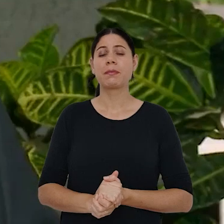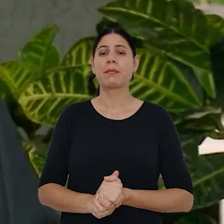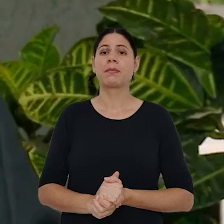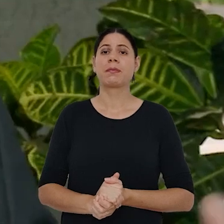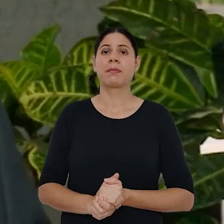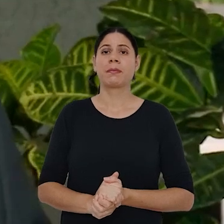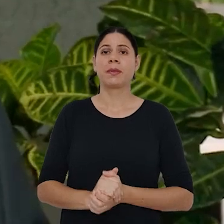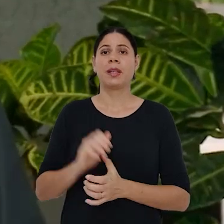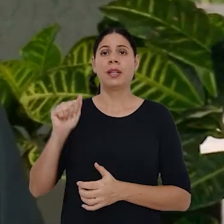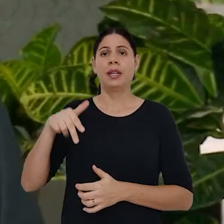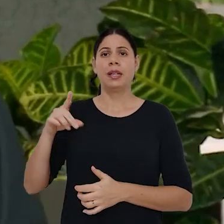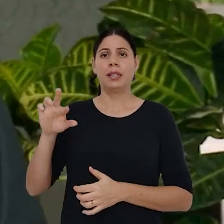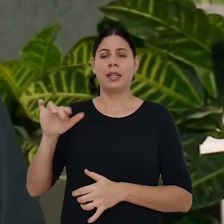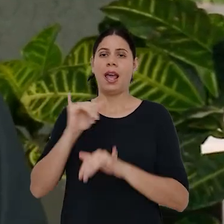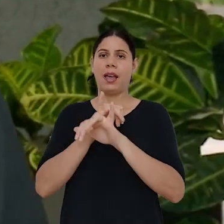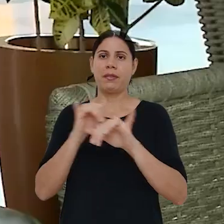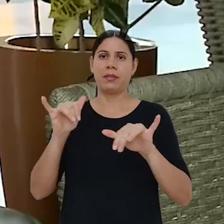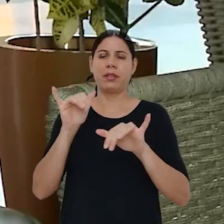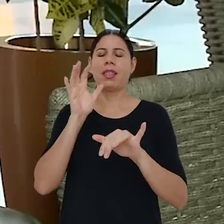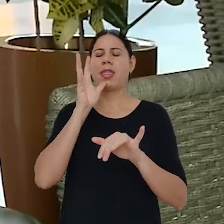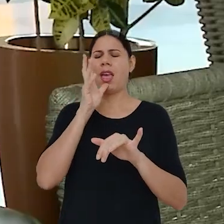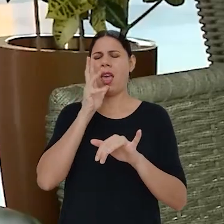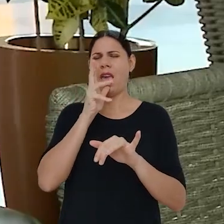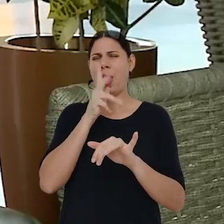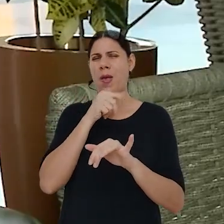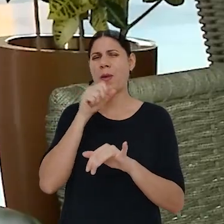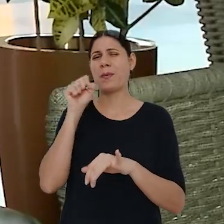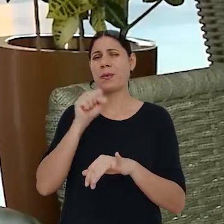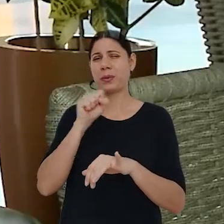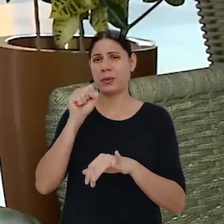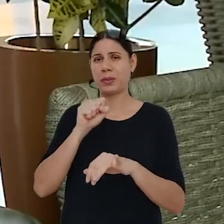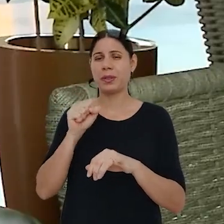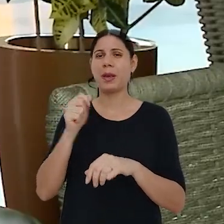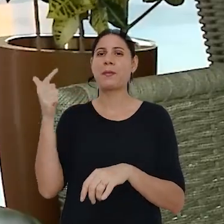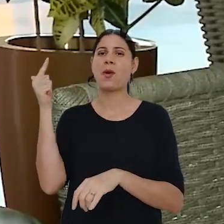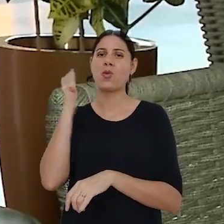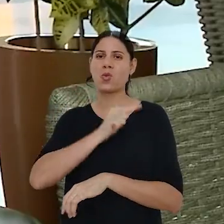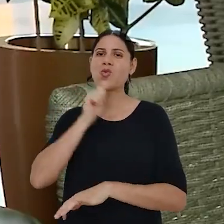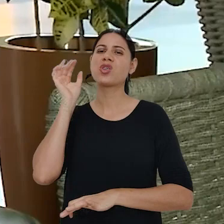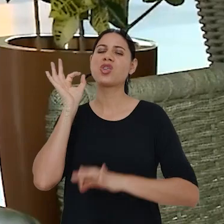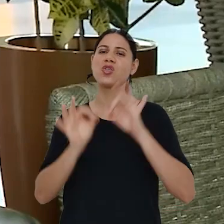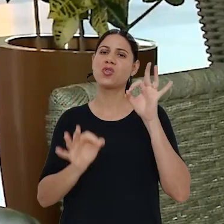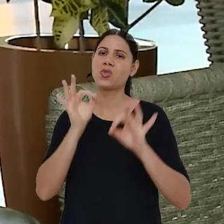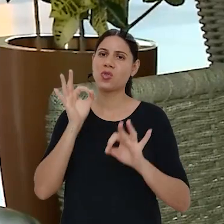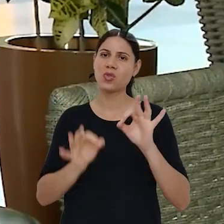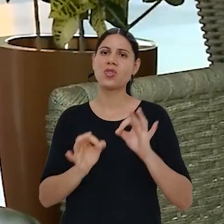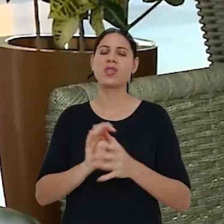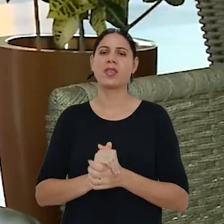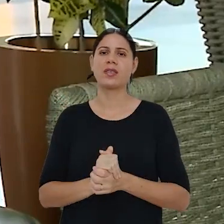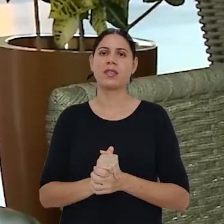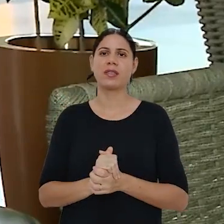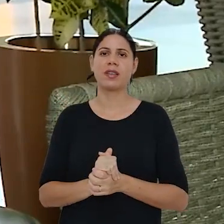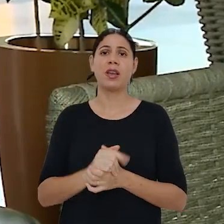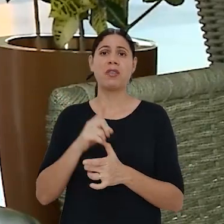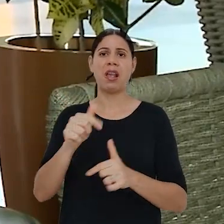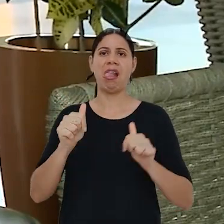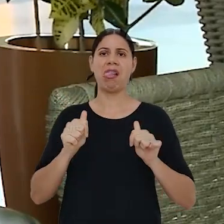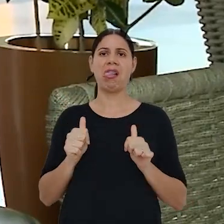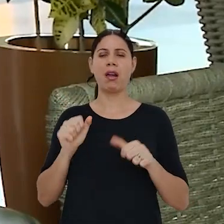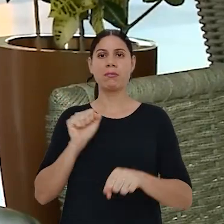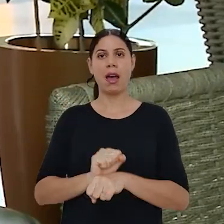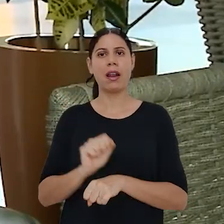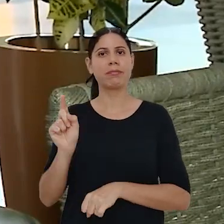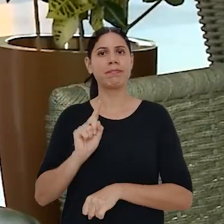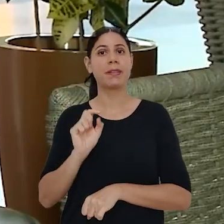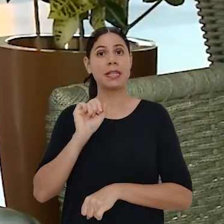público, André Azevedo, deixa um recado. Demorou, demorou sim, muito. Mas justiça foi feita e é isso. Normalmente não fique passivo.